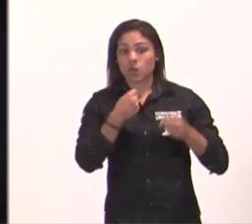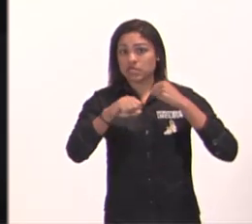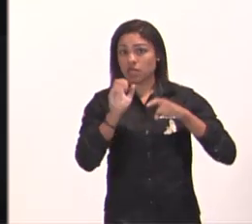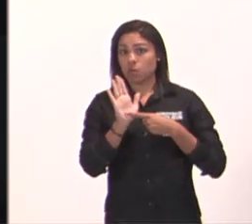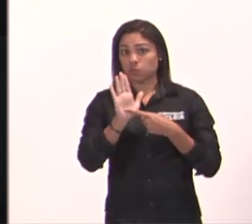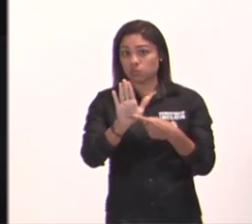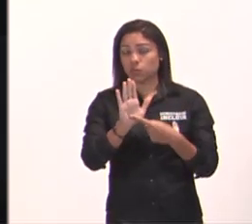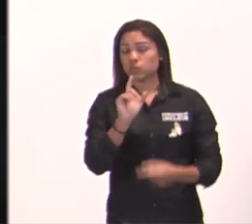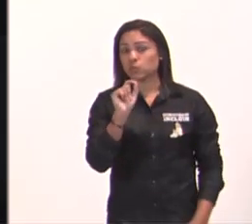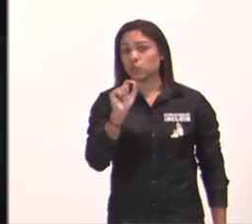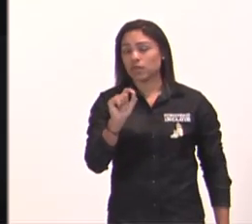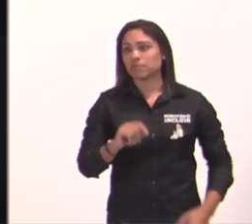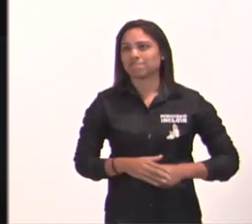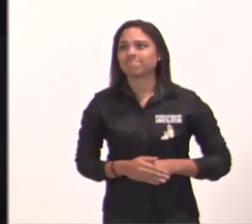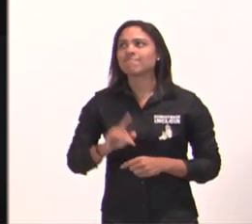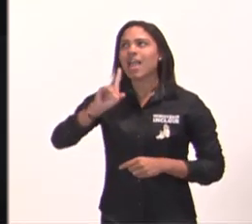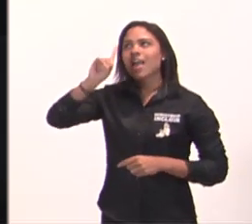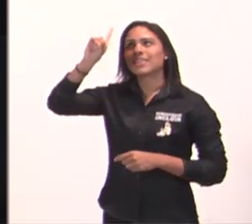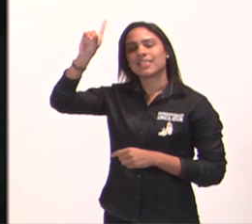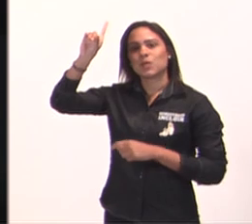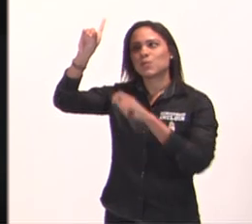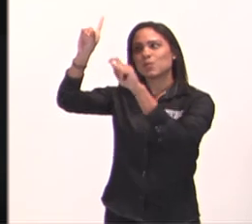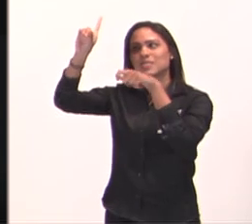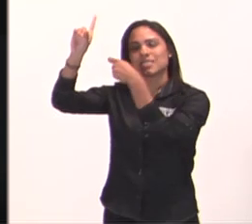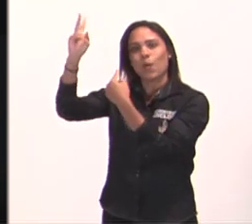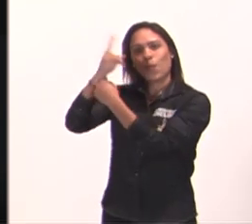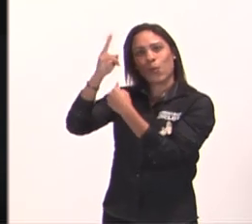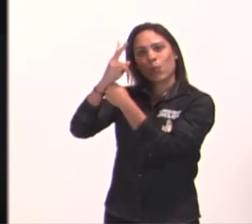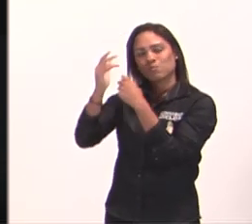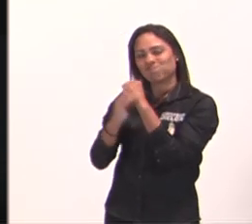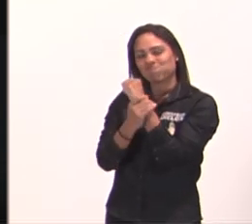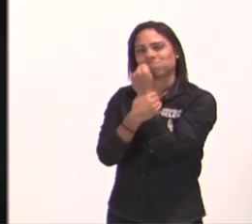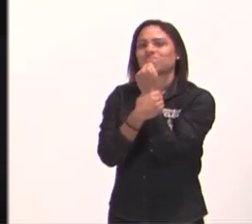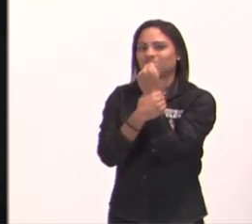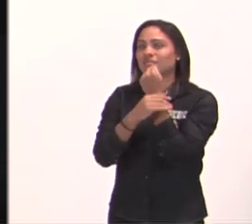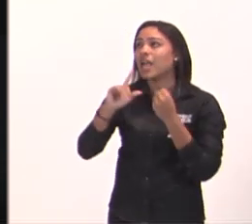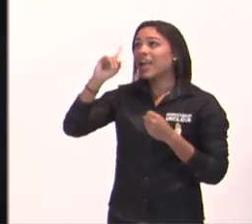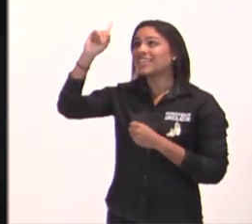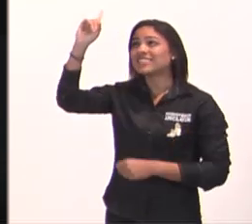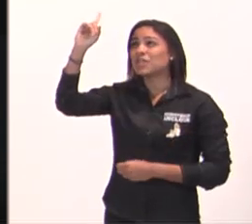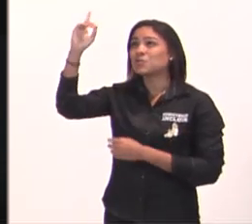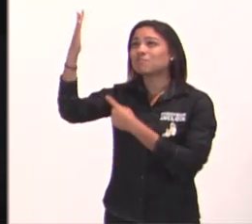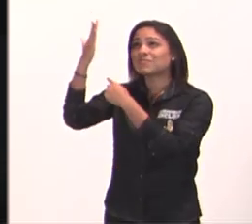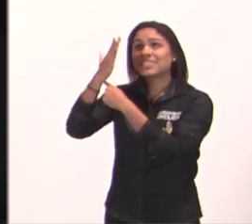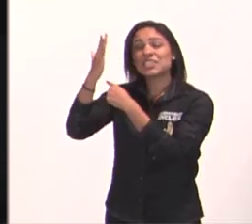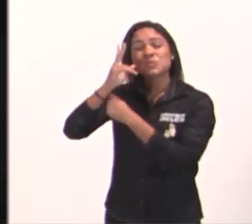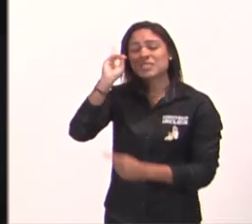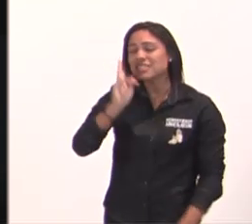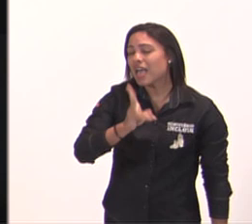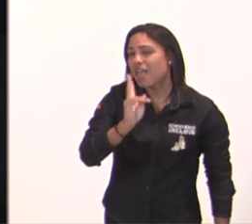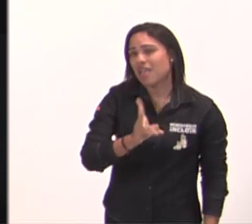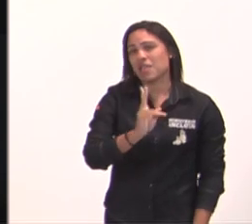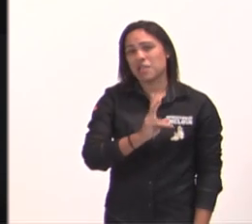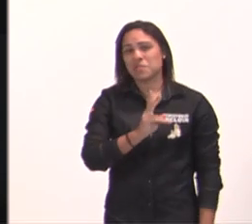o nosso refúgio e a nossa fortaleza, auxílio sempre presente na adversidade,